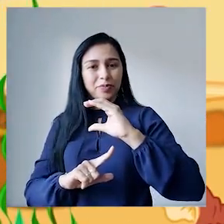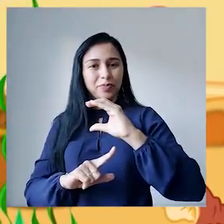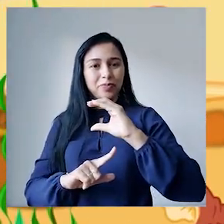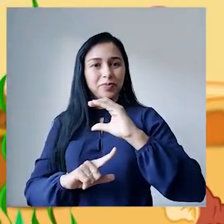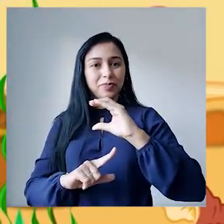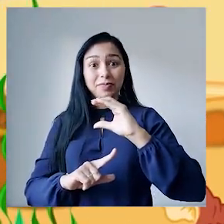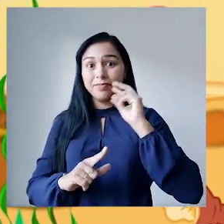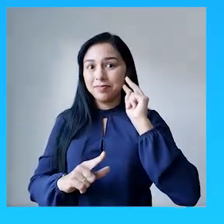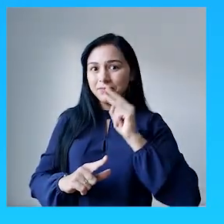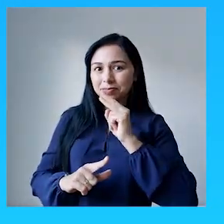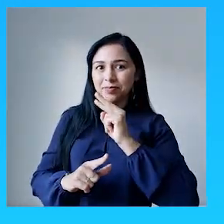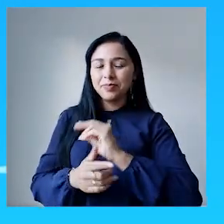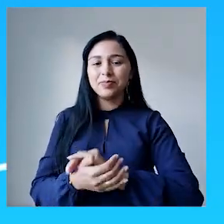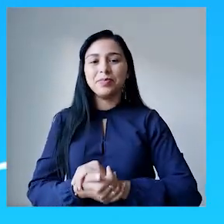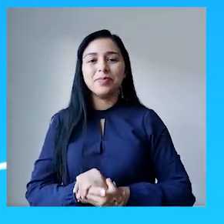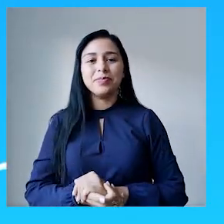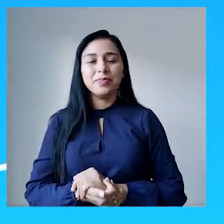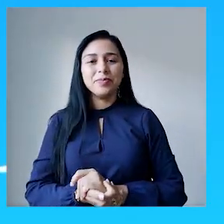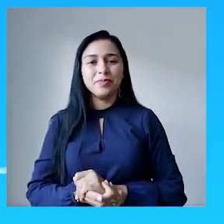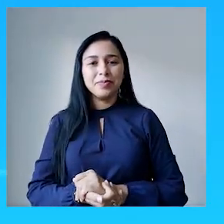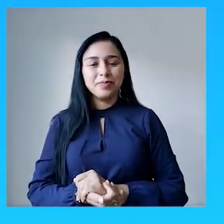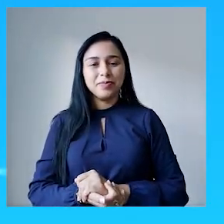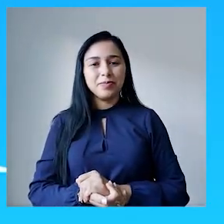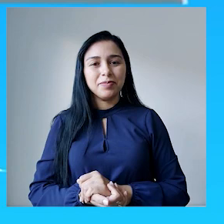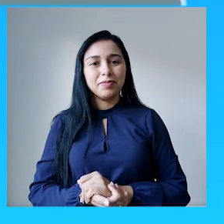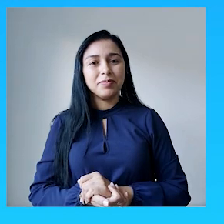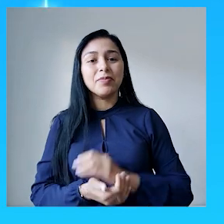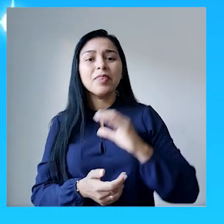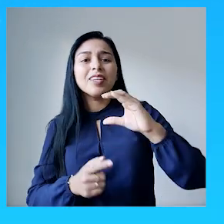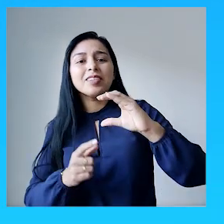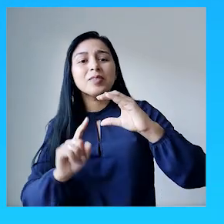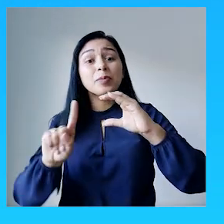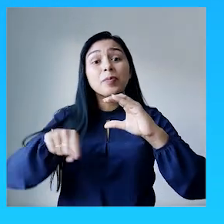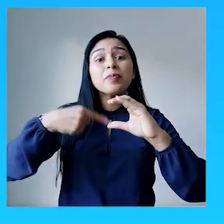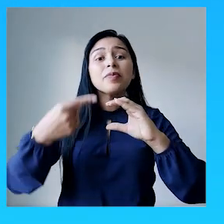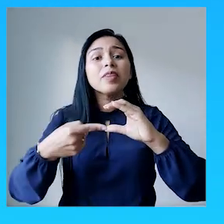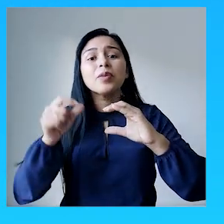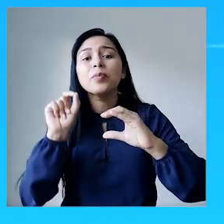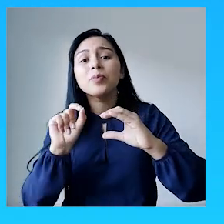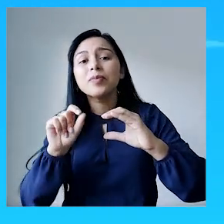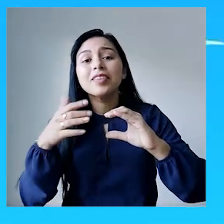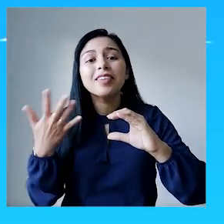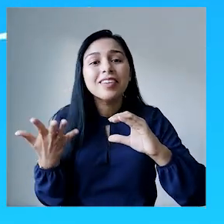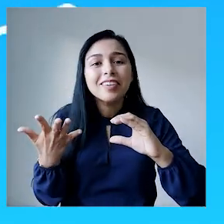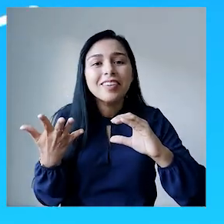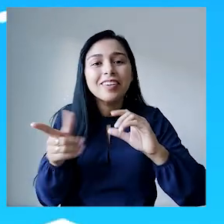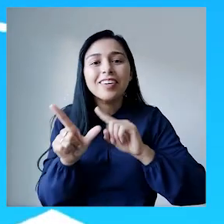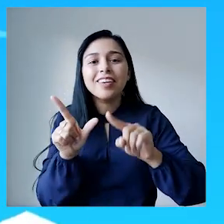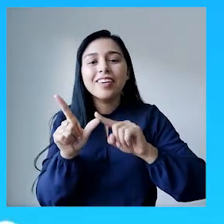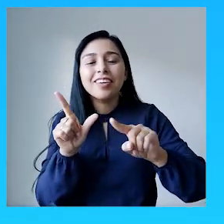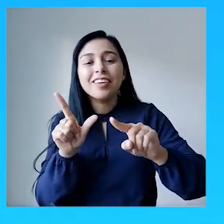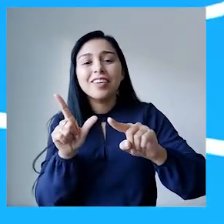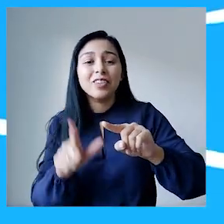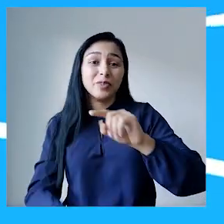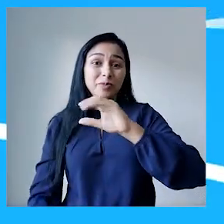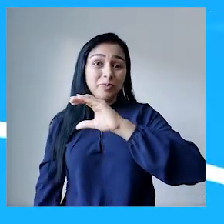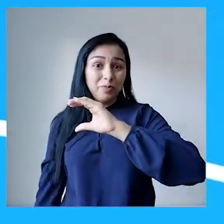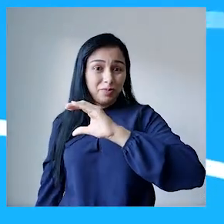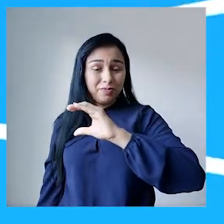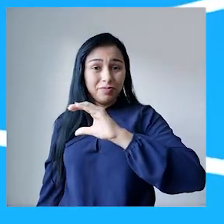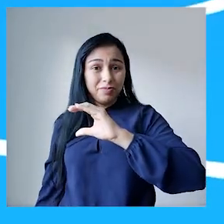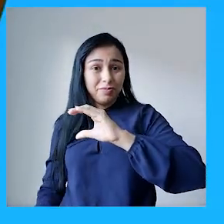só. Legal! Depois do C, qual que letrinha que vem para formar K?